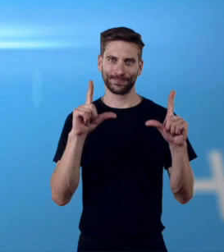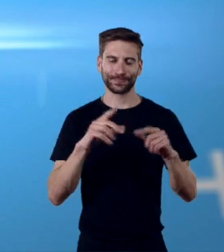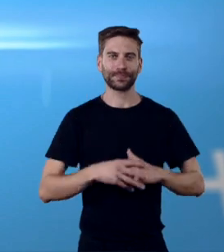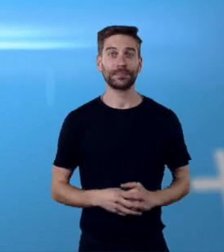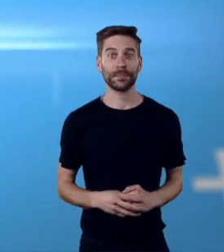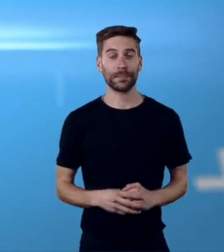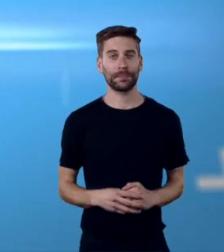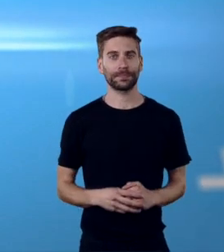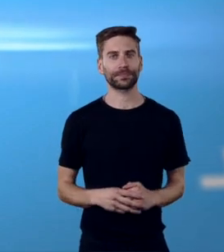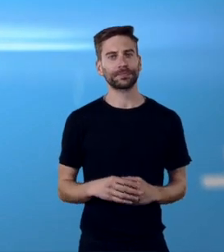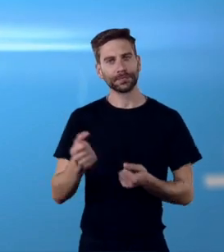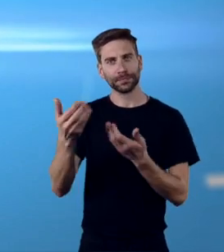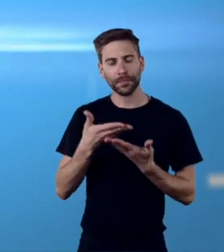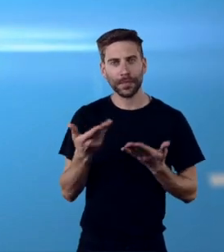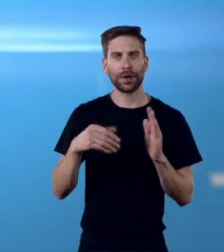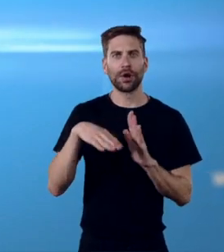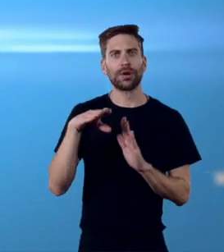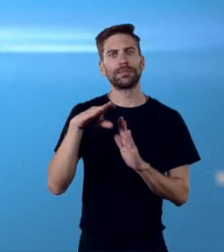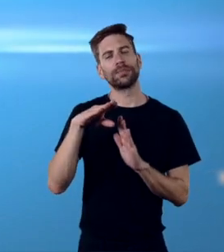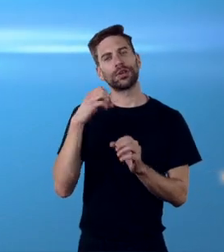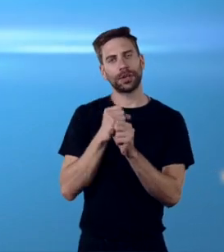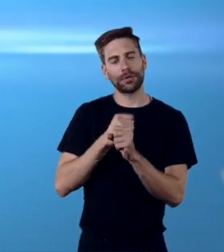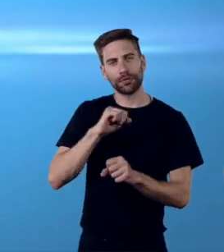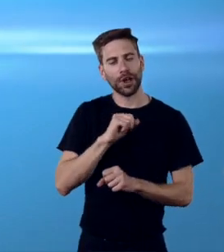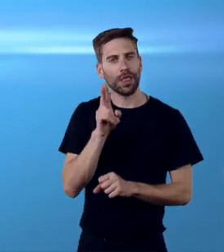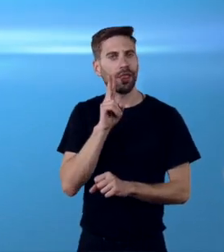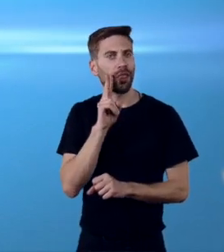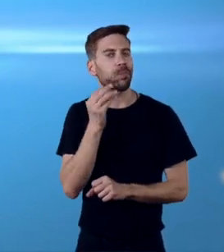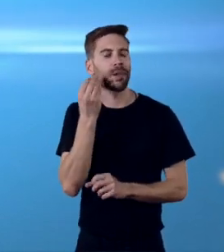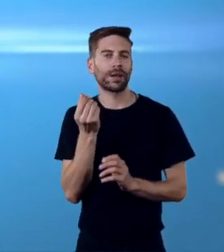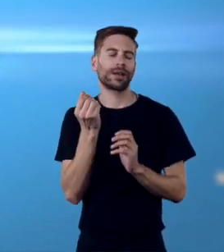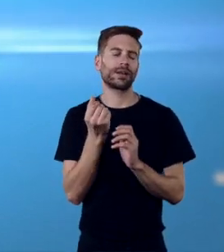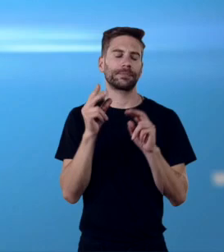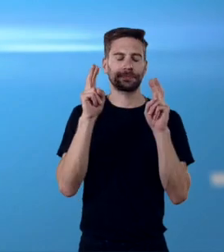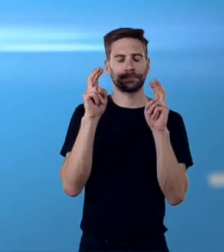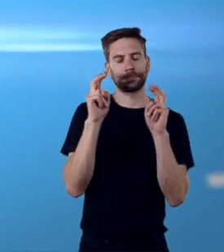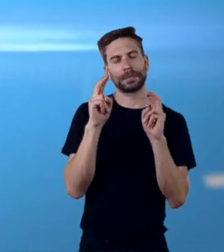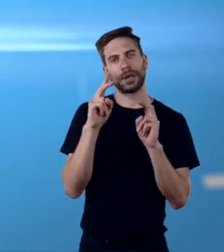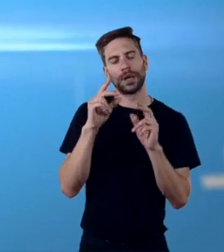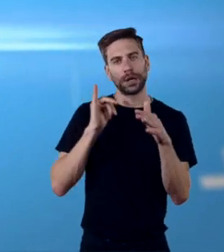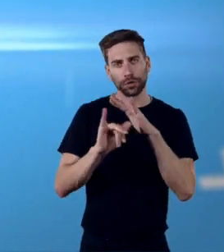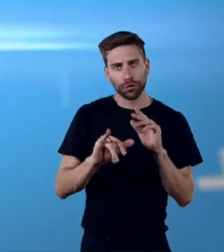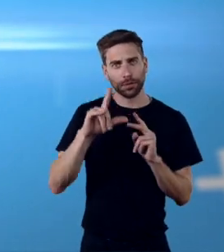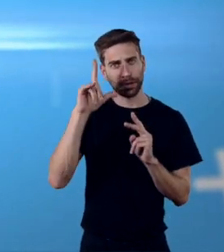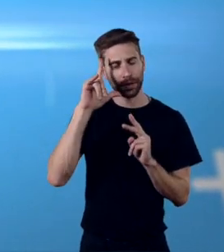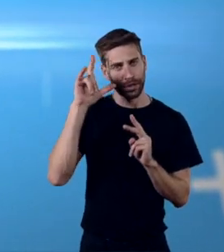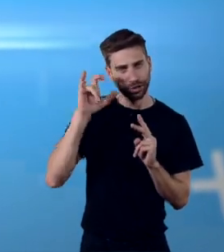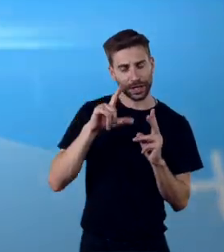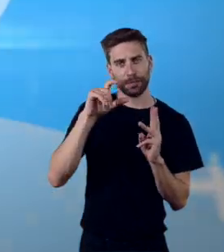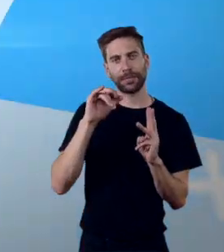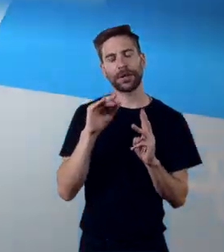Até lá, fica o convite para acompanharem o nosso trabalho através das redes sociais. Obrigada pela vossa companhia.